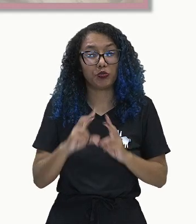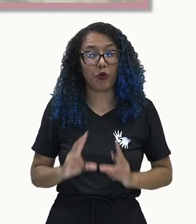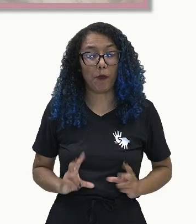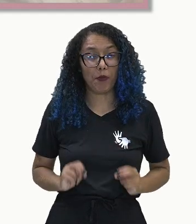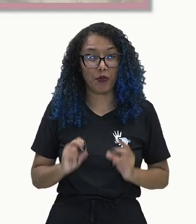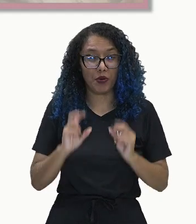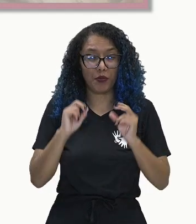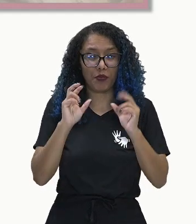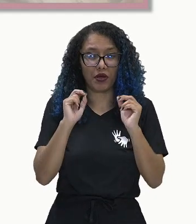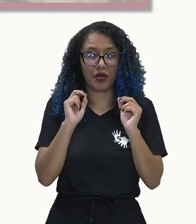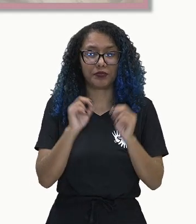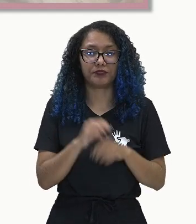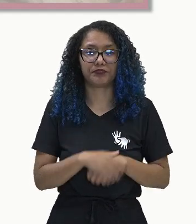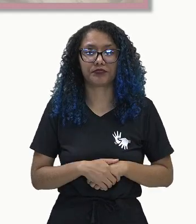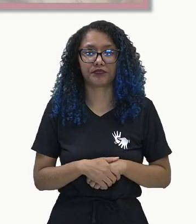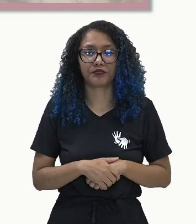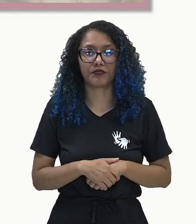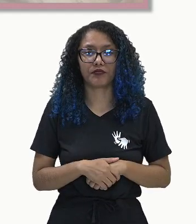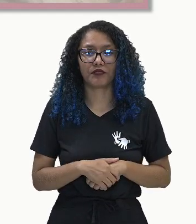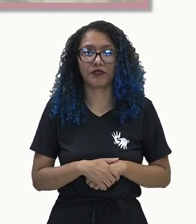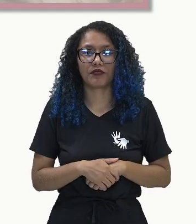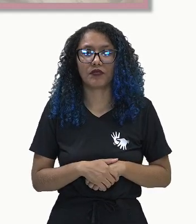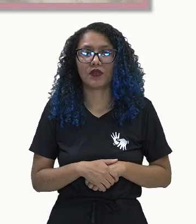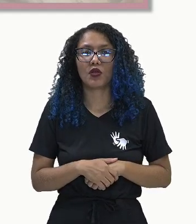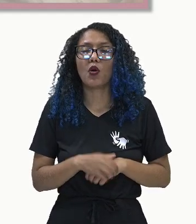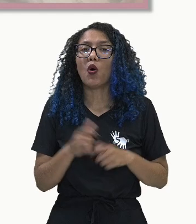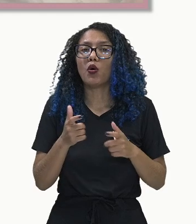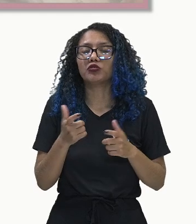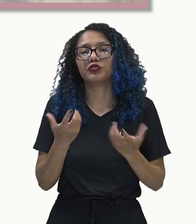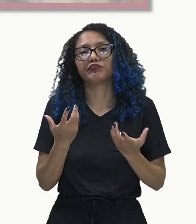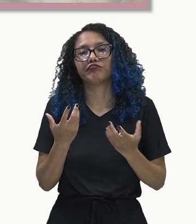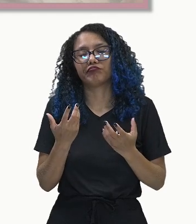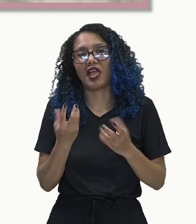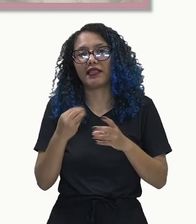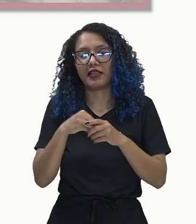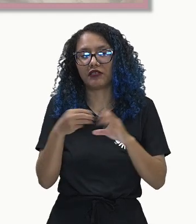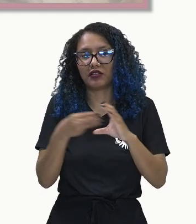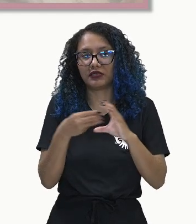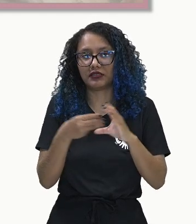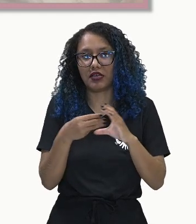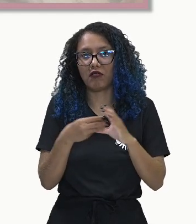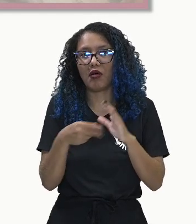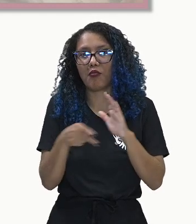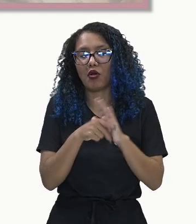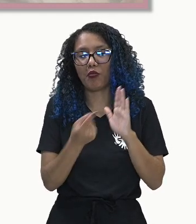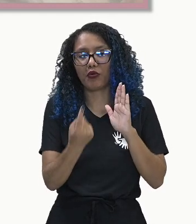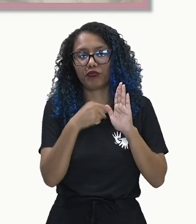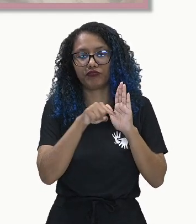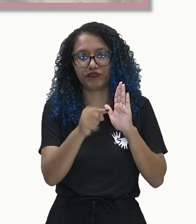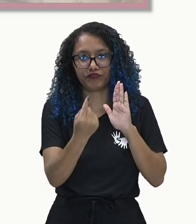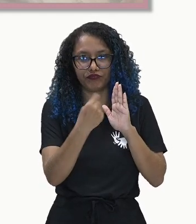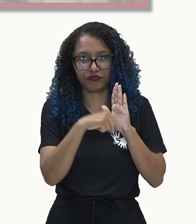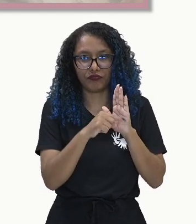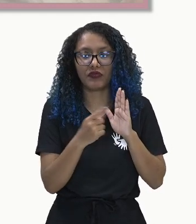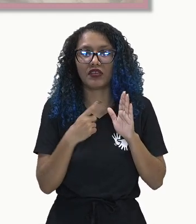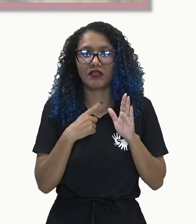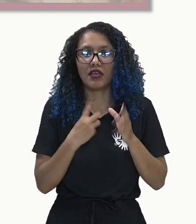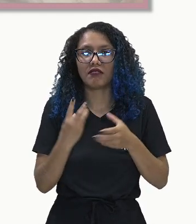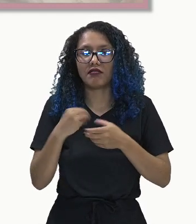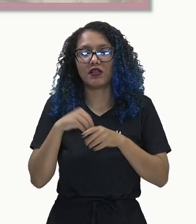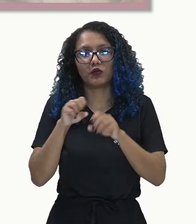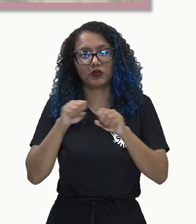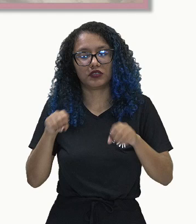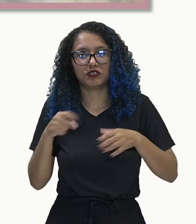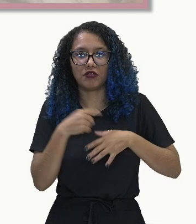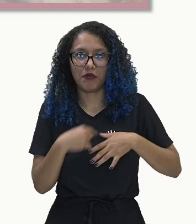ele vai se originar a princípios nos linfócitos, que são as células do sistema imunológico presentes no sistema linfático.